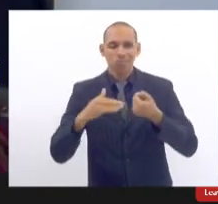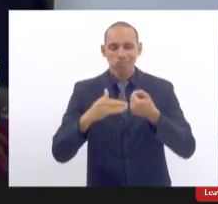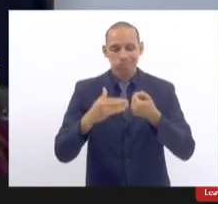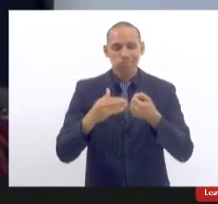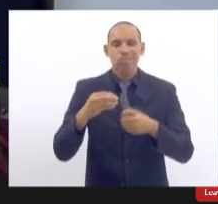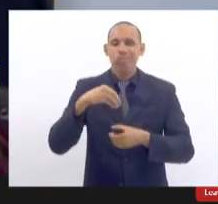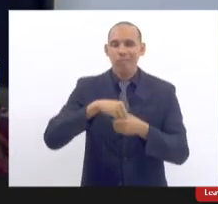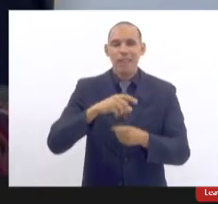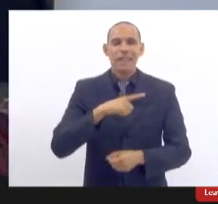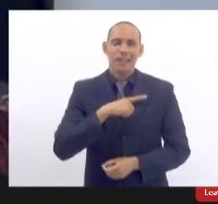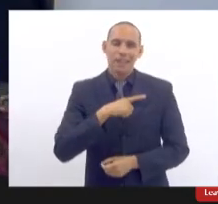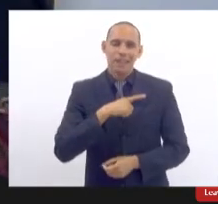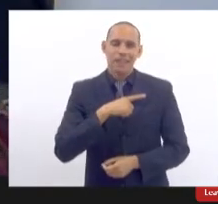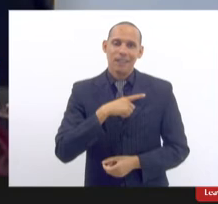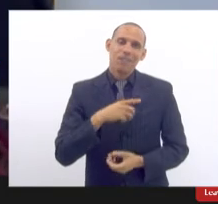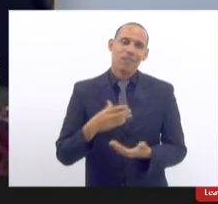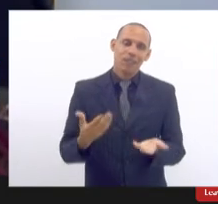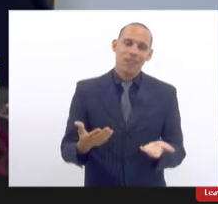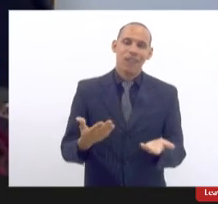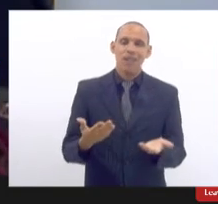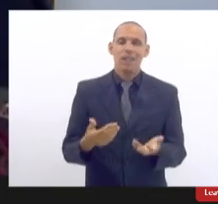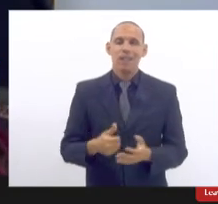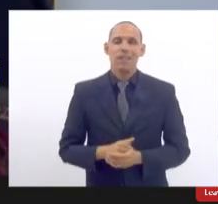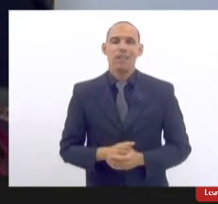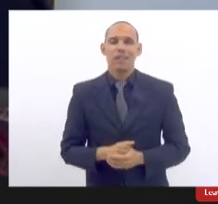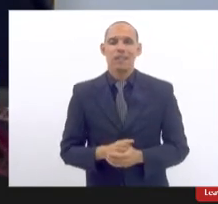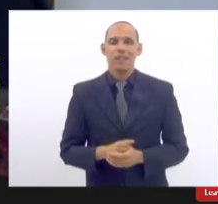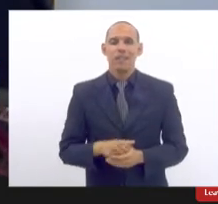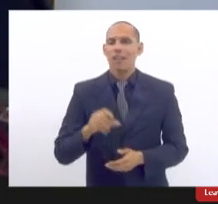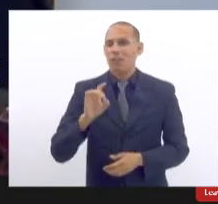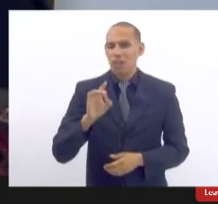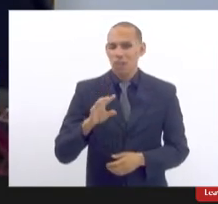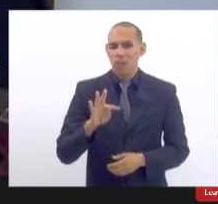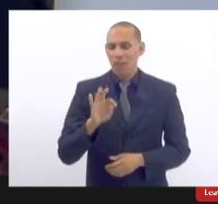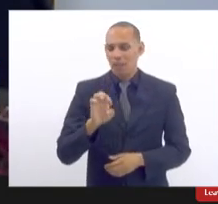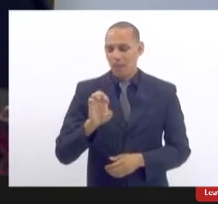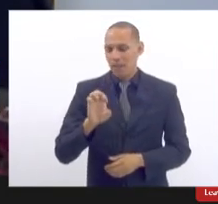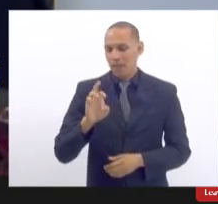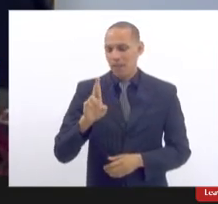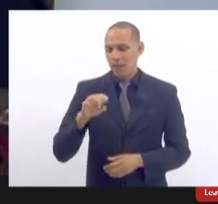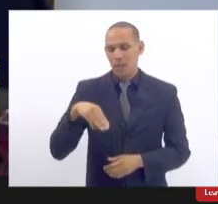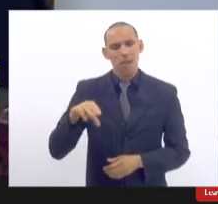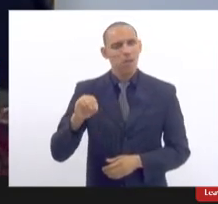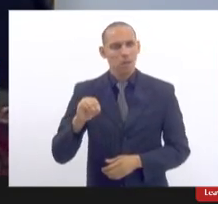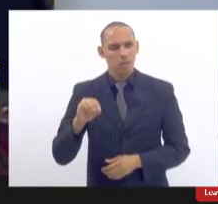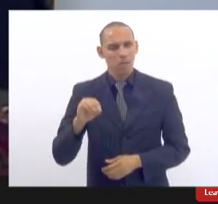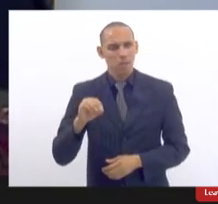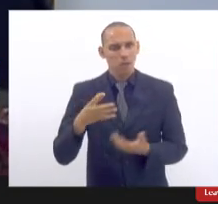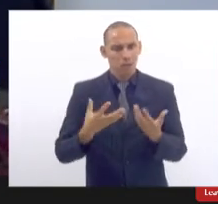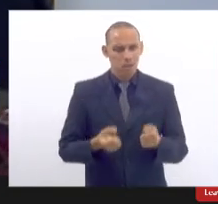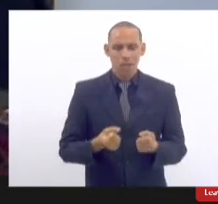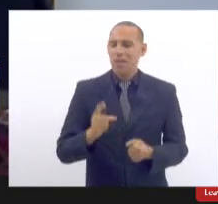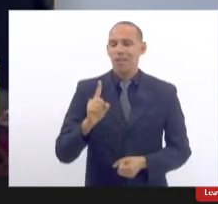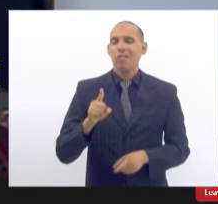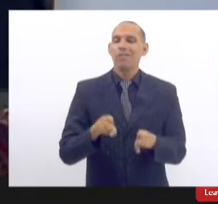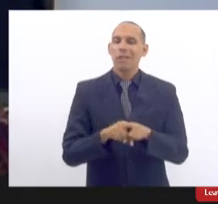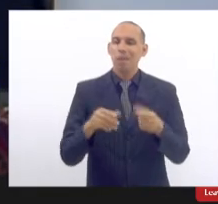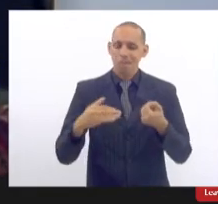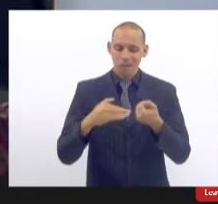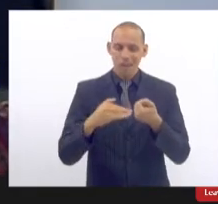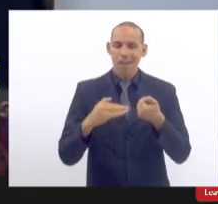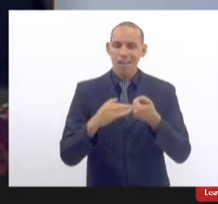também é algo que vai além do termo de consentimento é nós termos um banco de dados